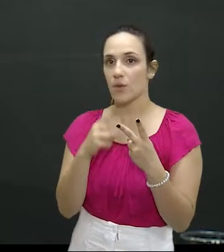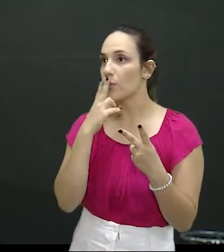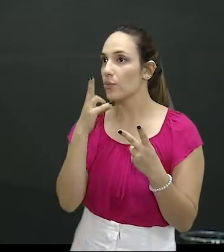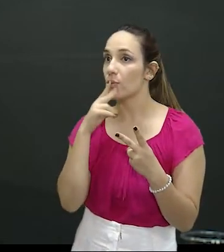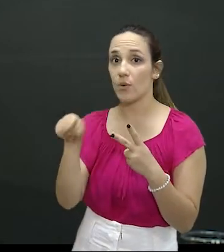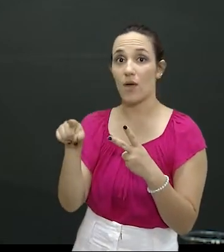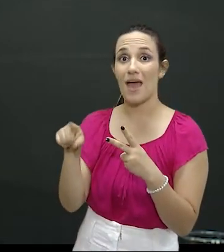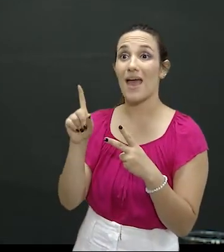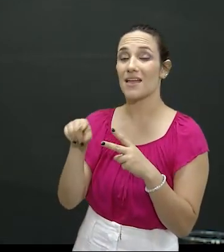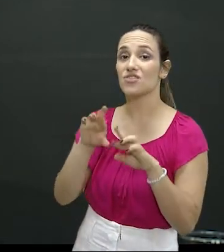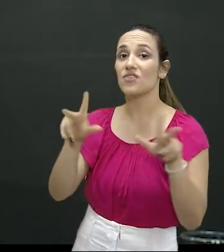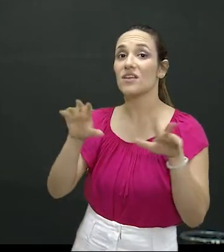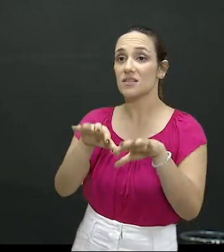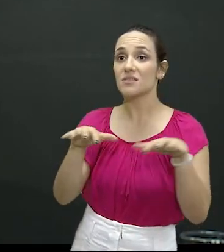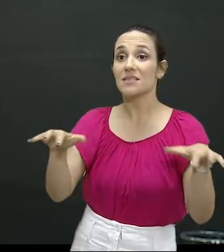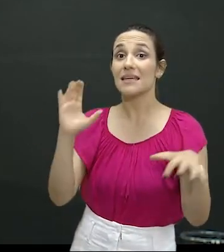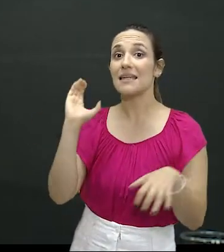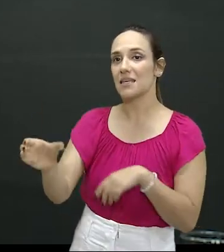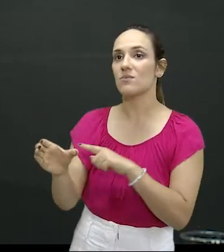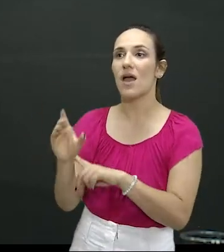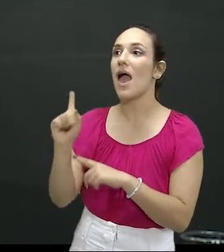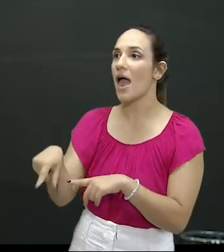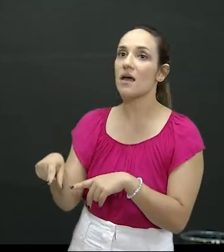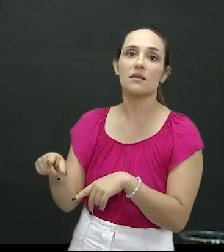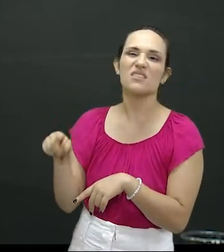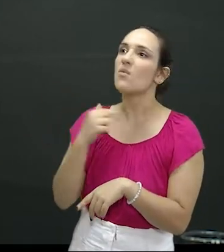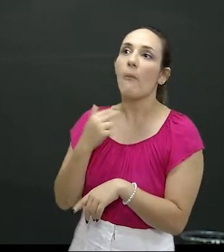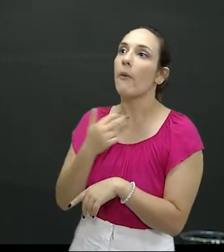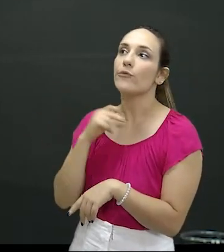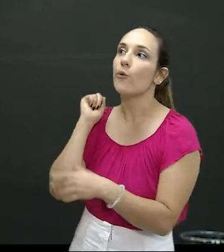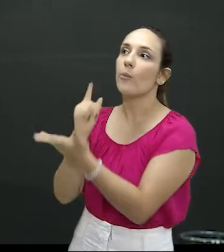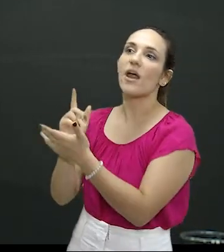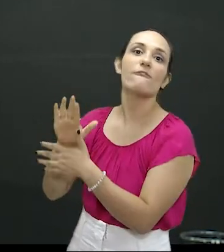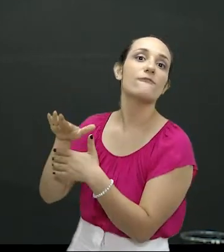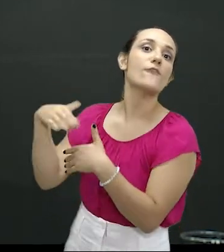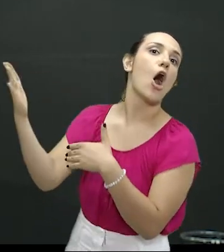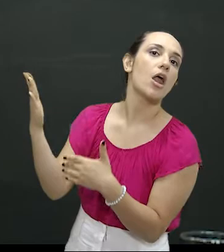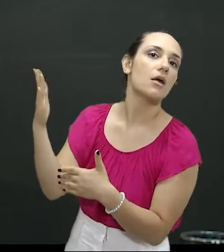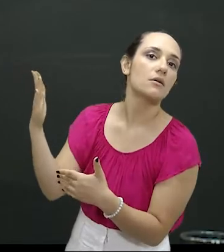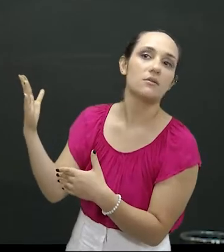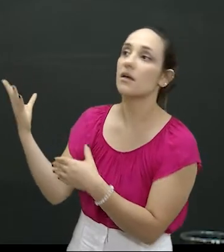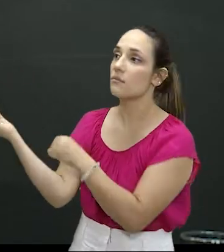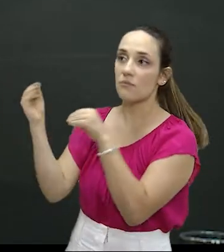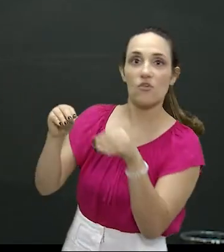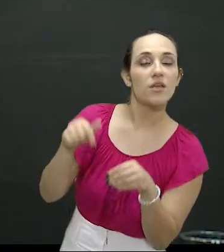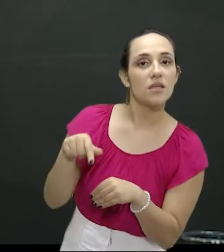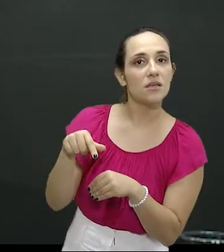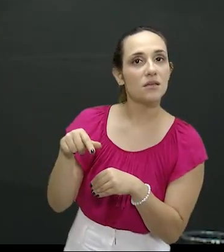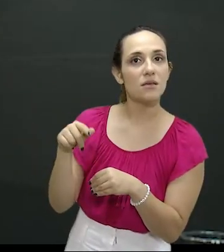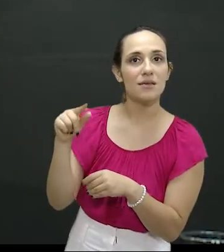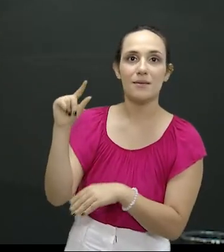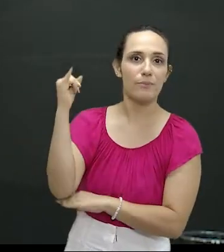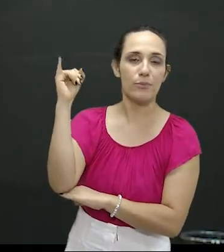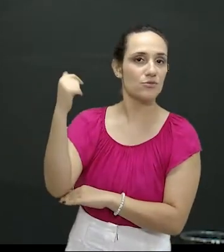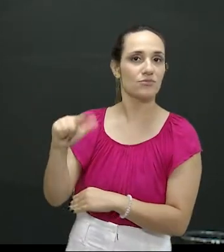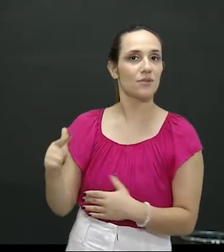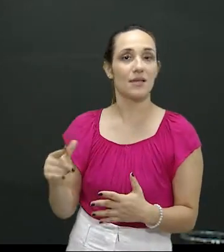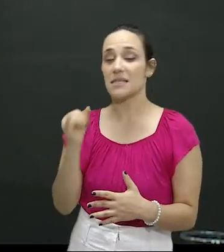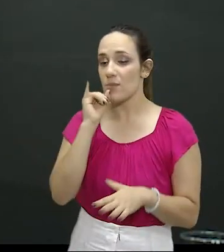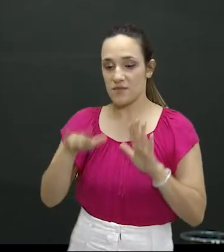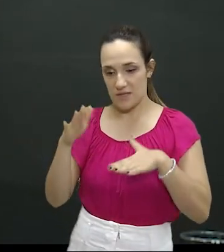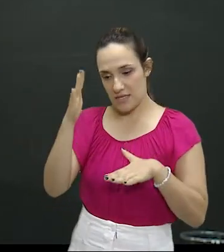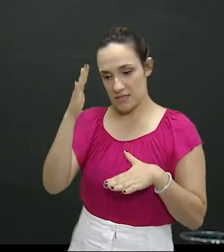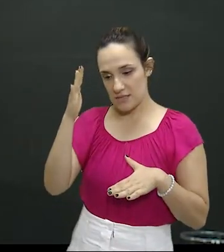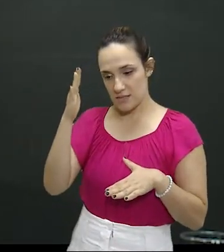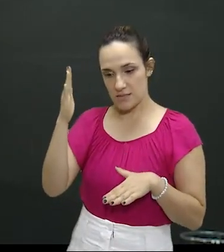Esse cigarro que, na verdade, esse cigarro que grande parte do que eles trazem pro país são cigarros que foram produzidos no país